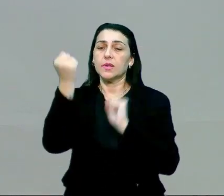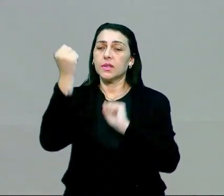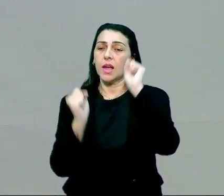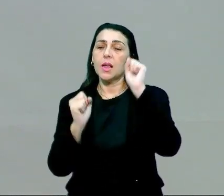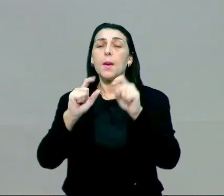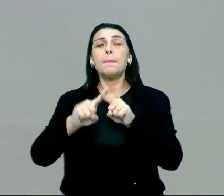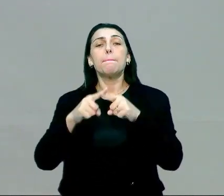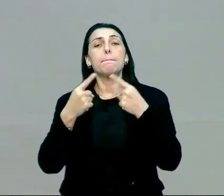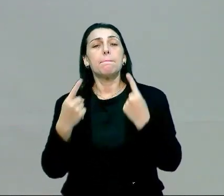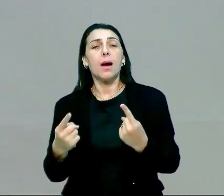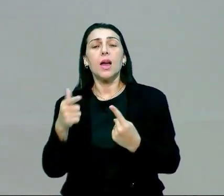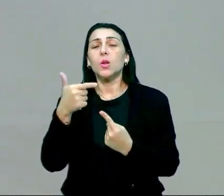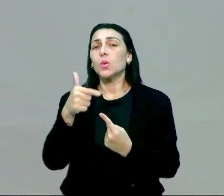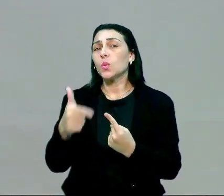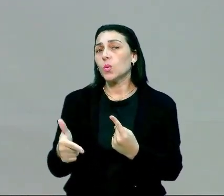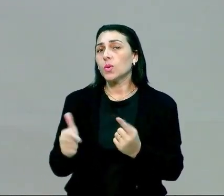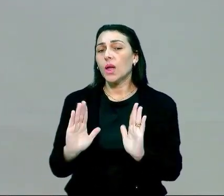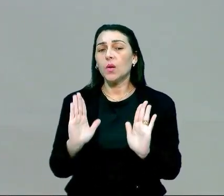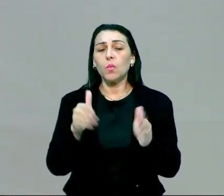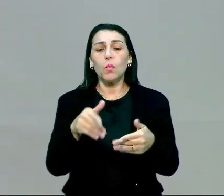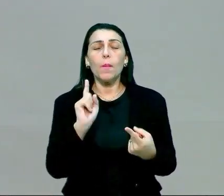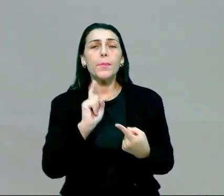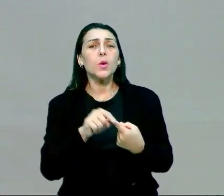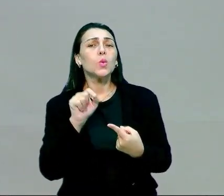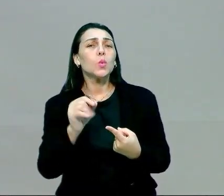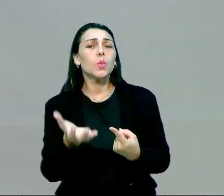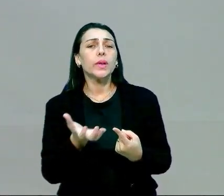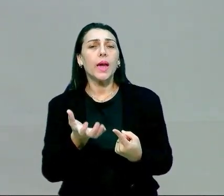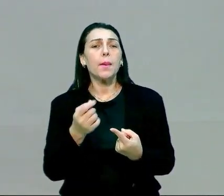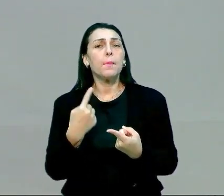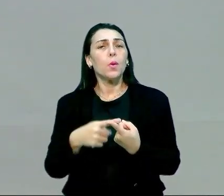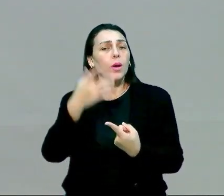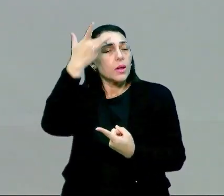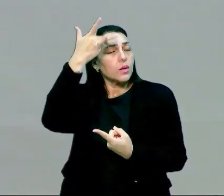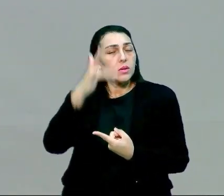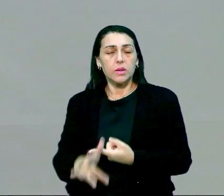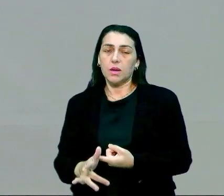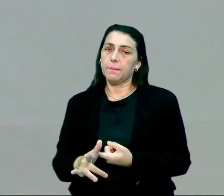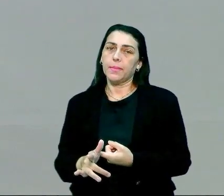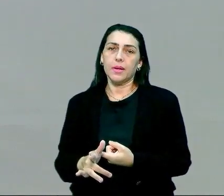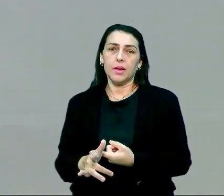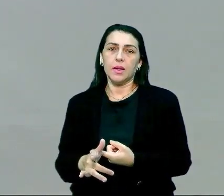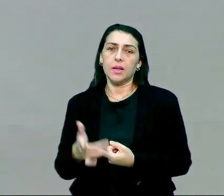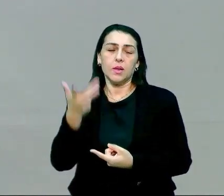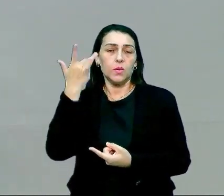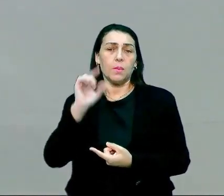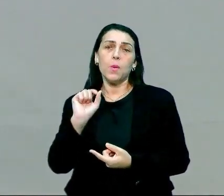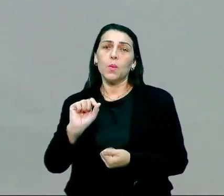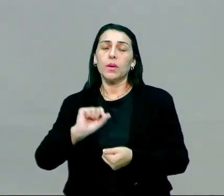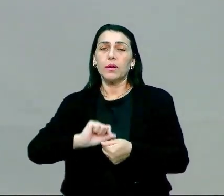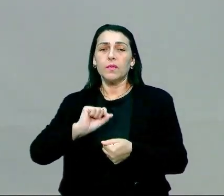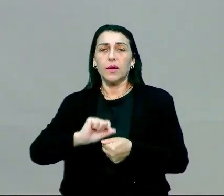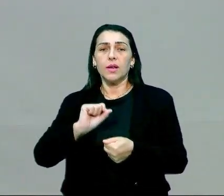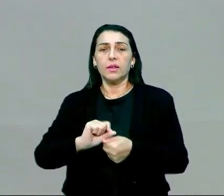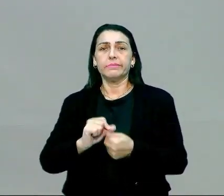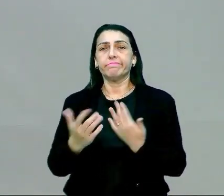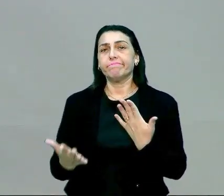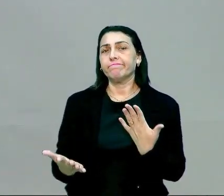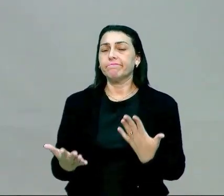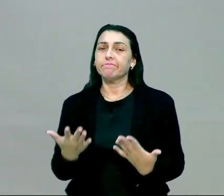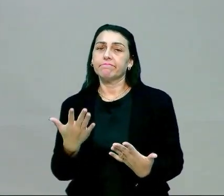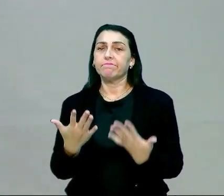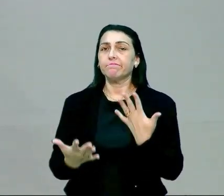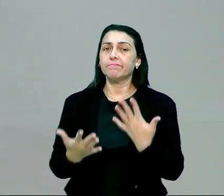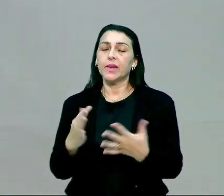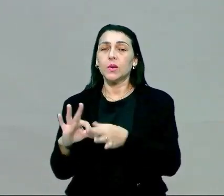mas sem ter o direcionamento do que realmente quer. E por não saber o que quer, ou saber o que quer e não saber o que fazer, acaba se